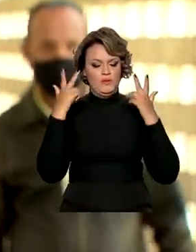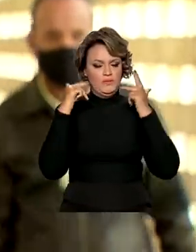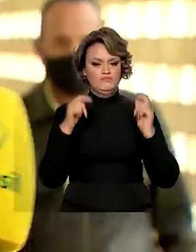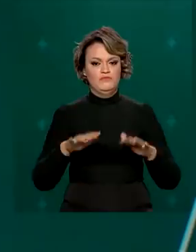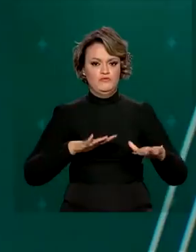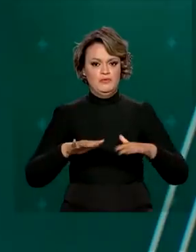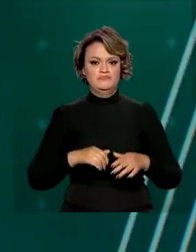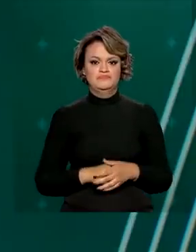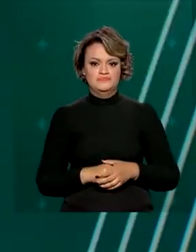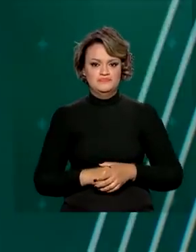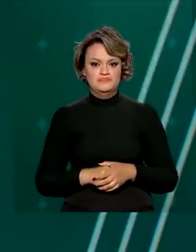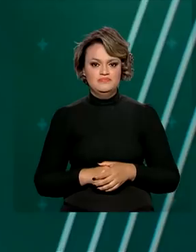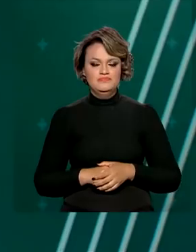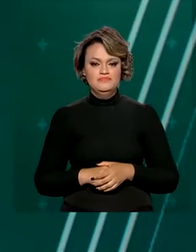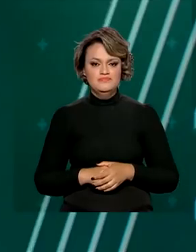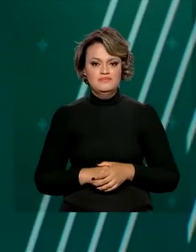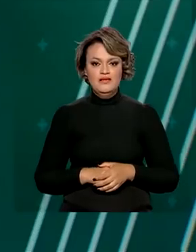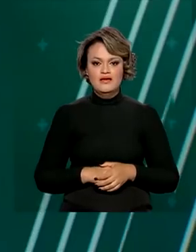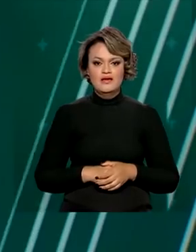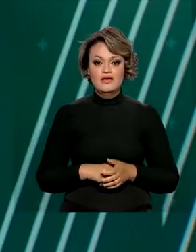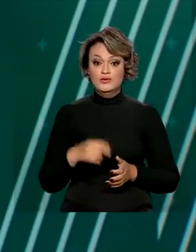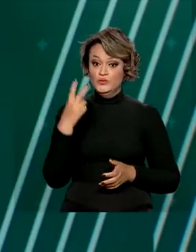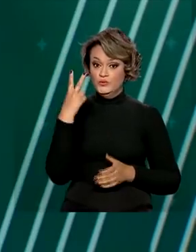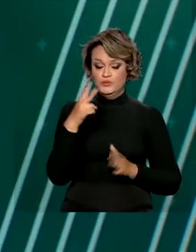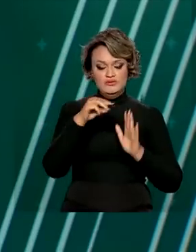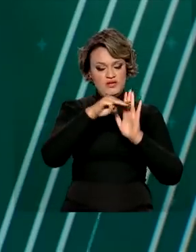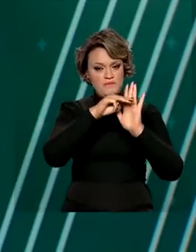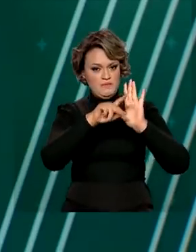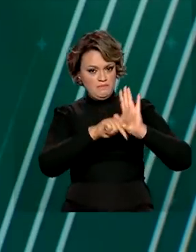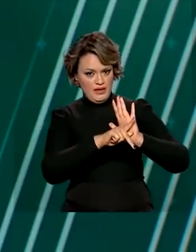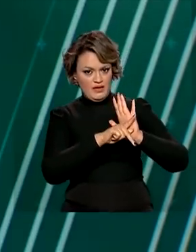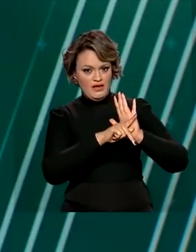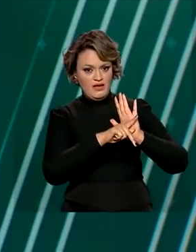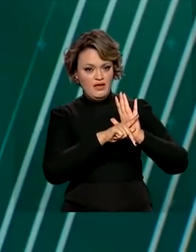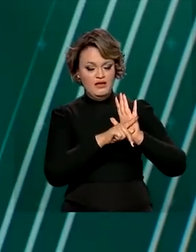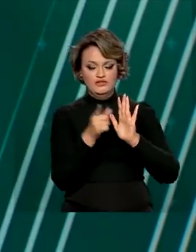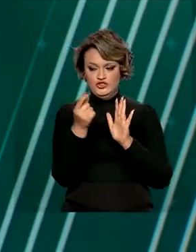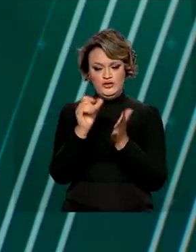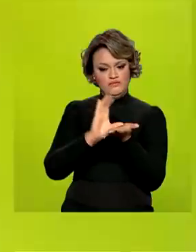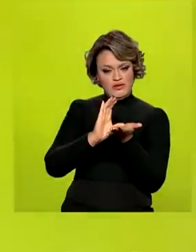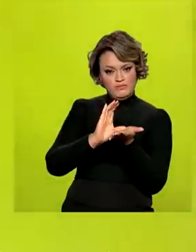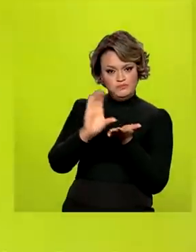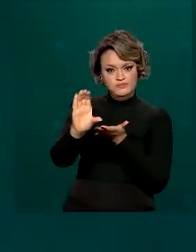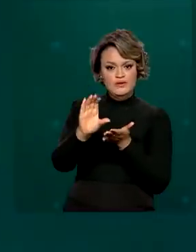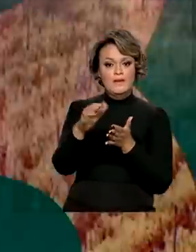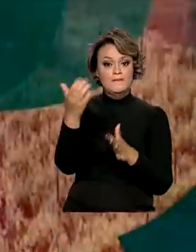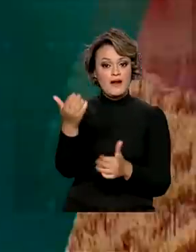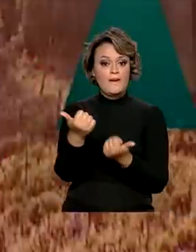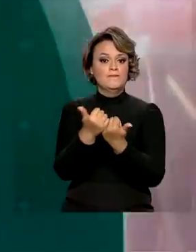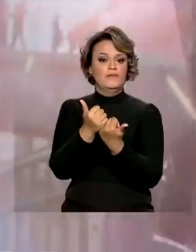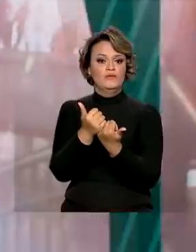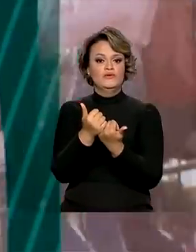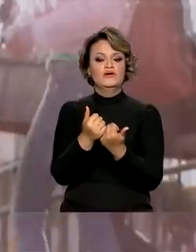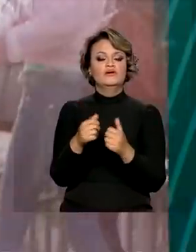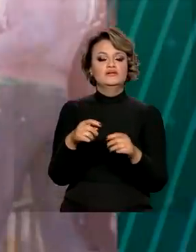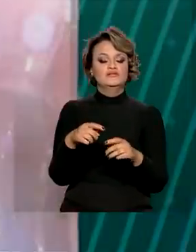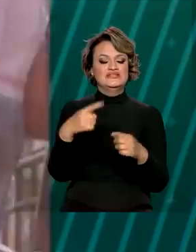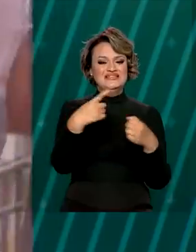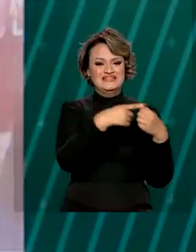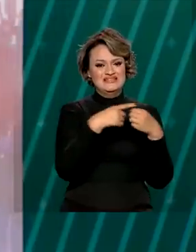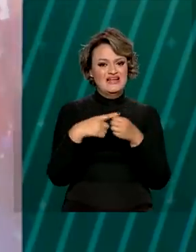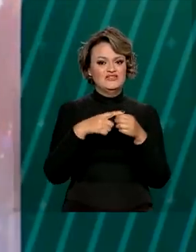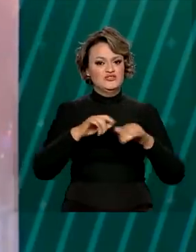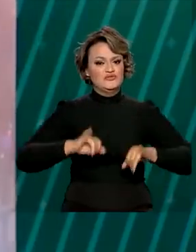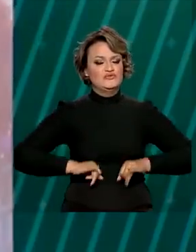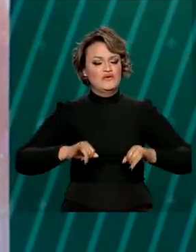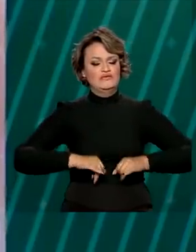possível. E duas medidas provisórias vão repassar dinheiro para a assistência e recuperação de cidades atingidas